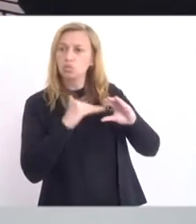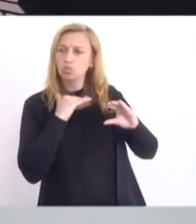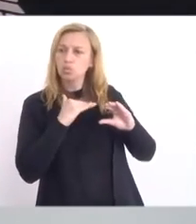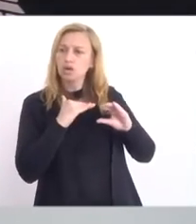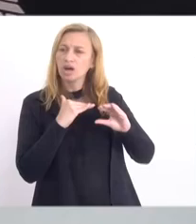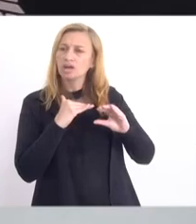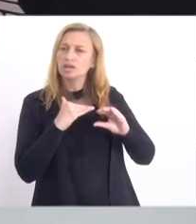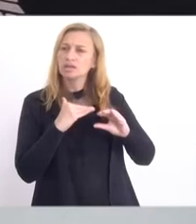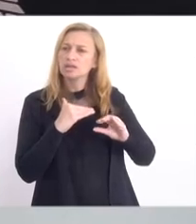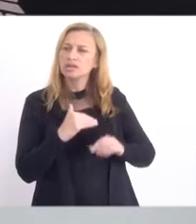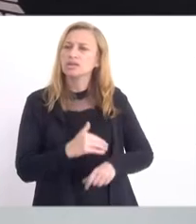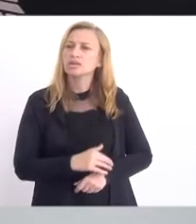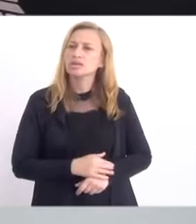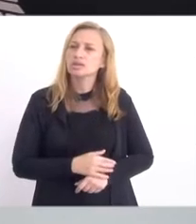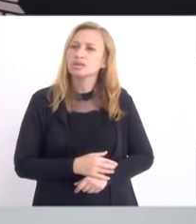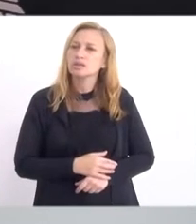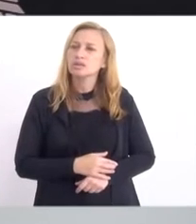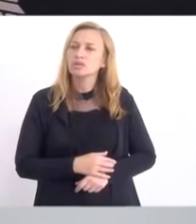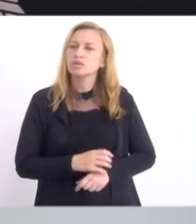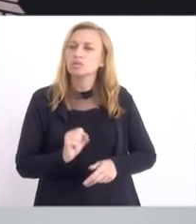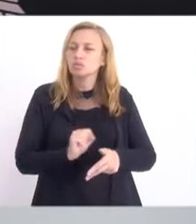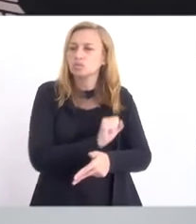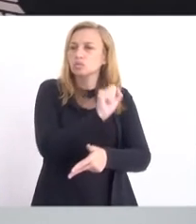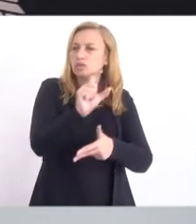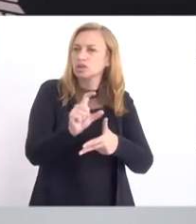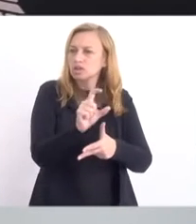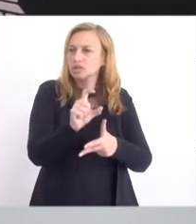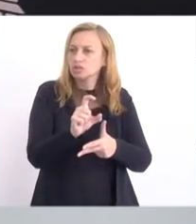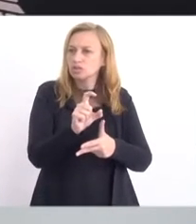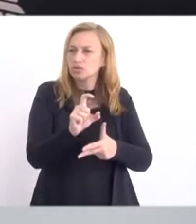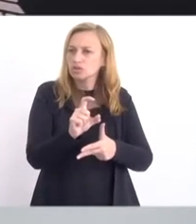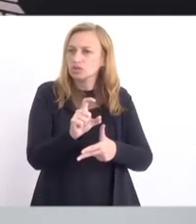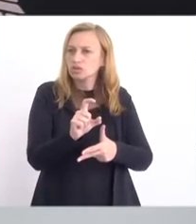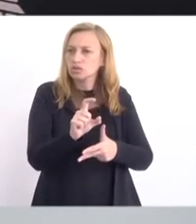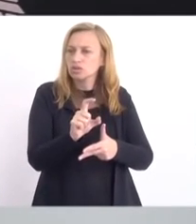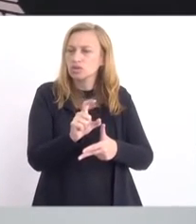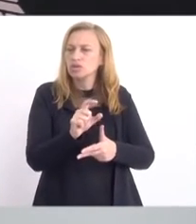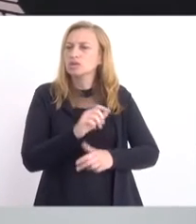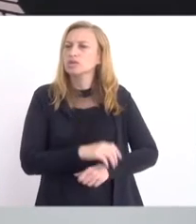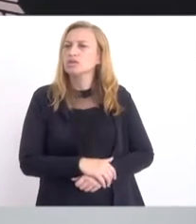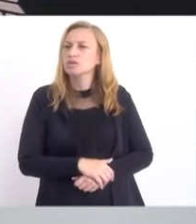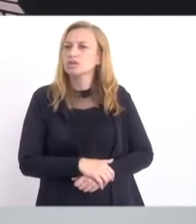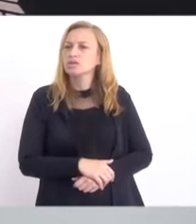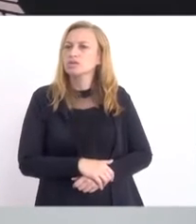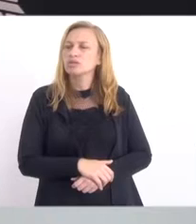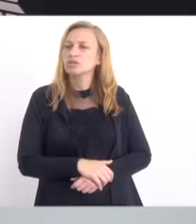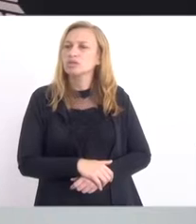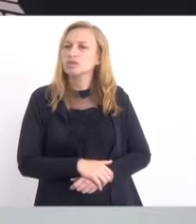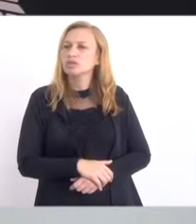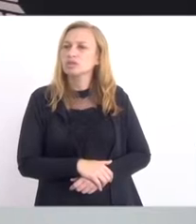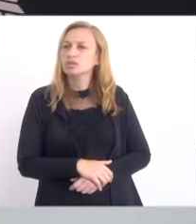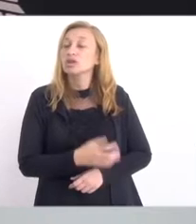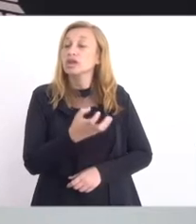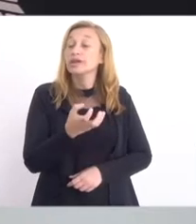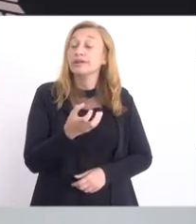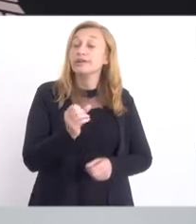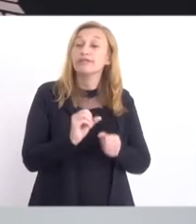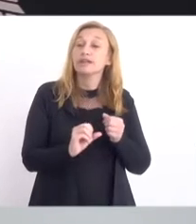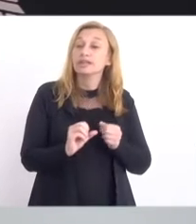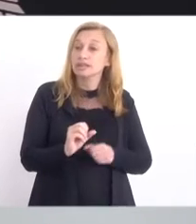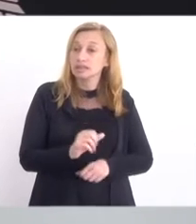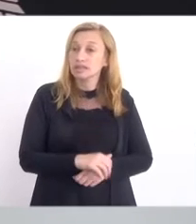o executivo definiu que a adequação que queria se fazer